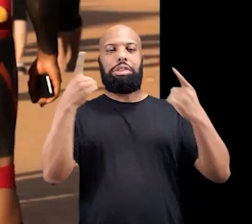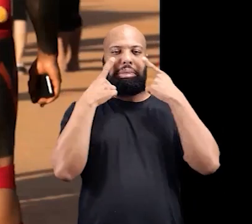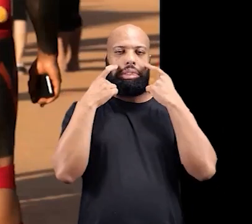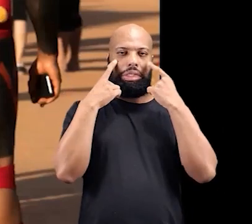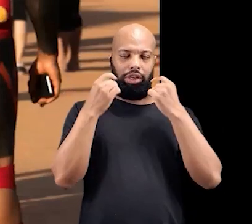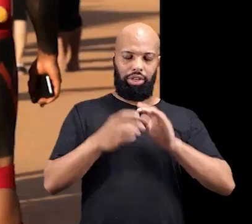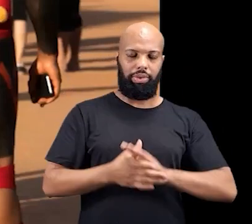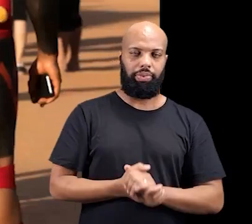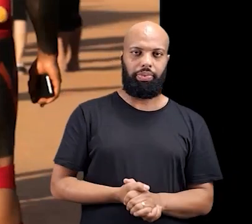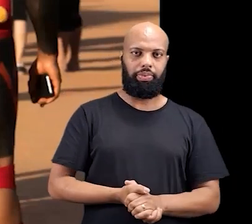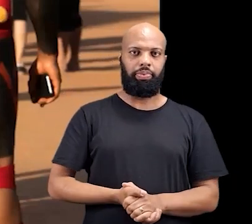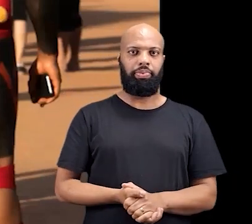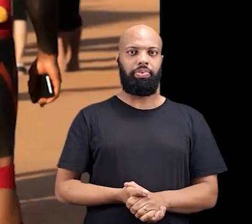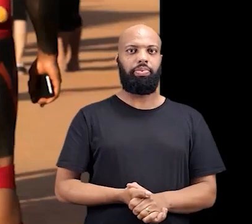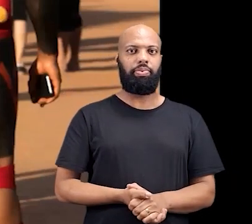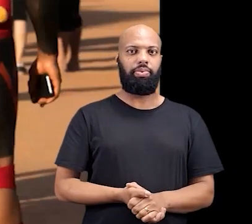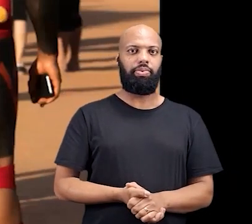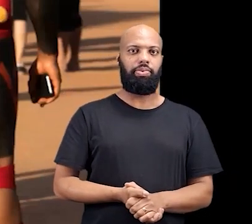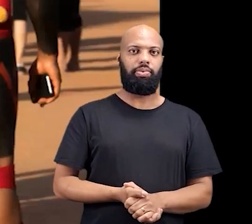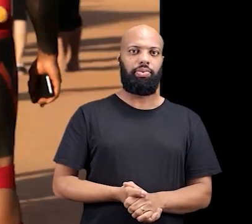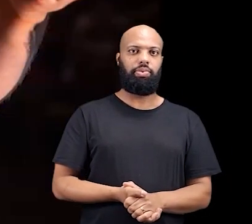Da celebração do Quarupi.